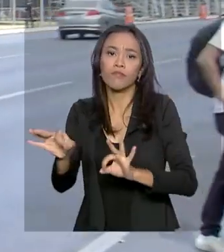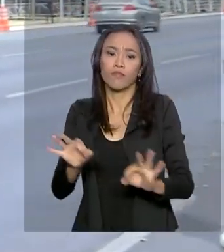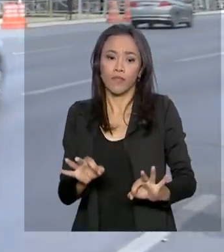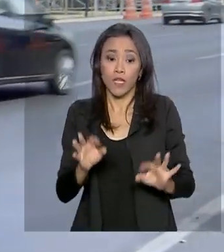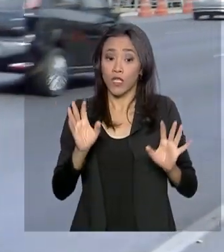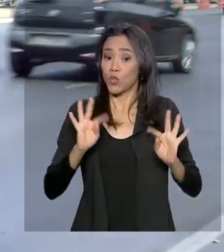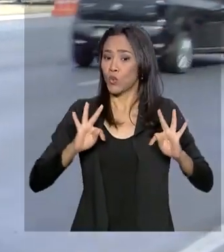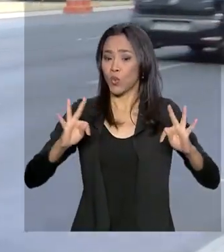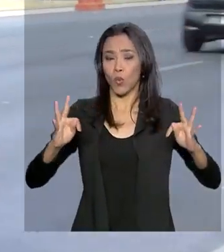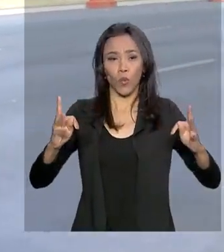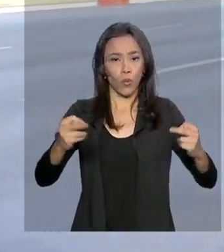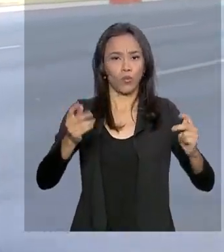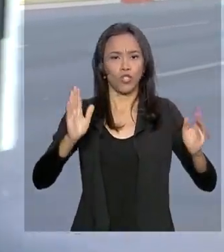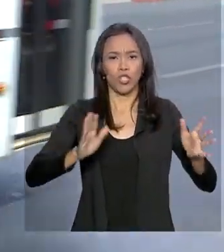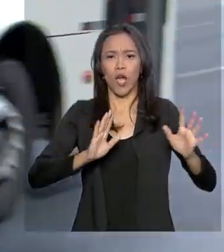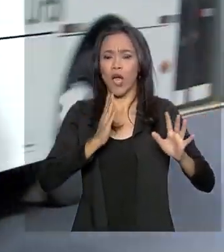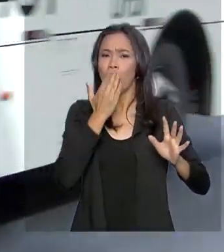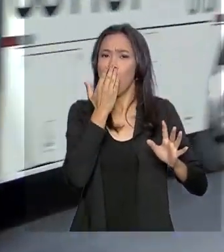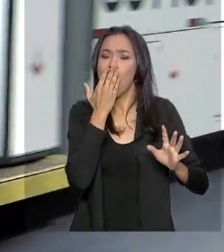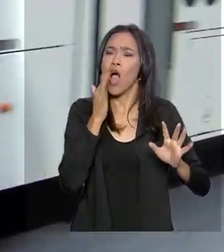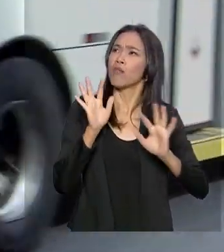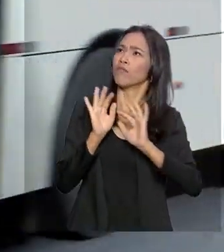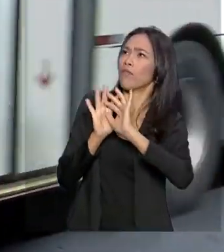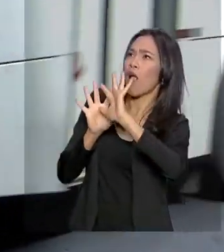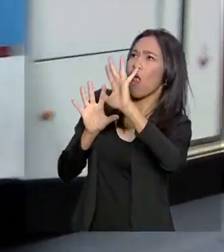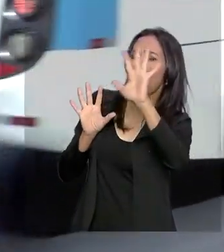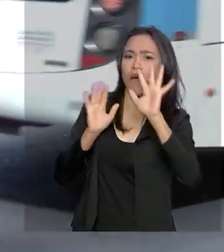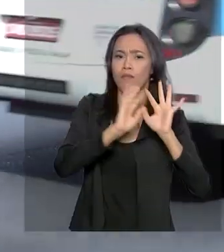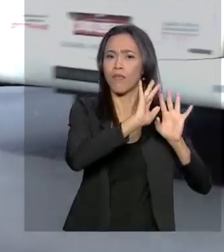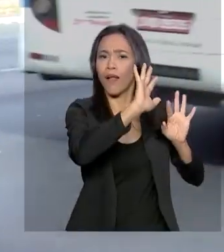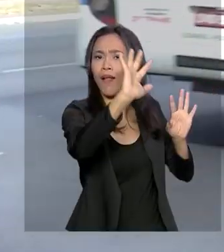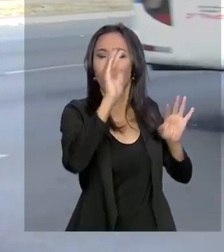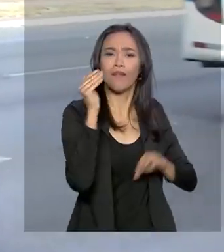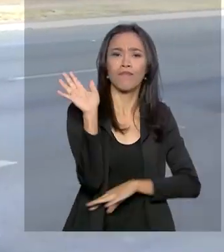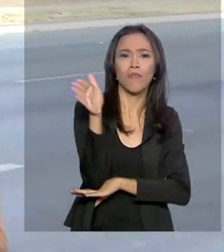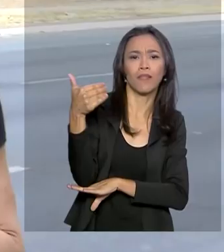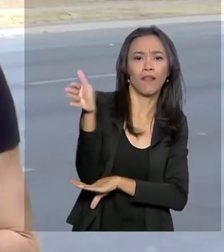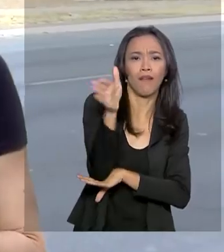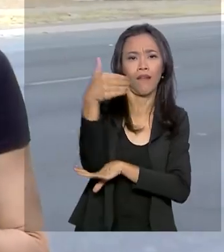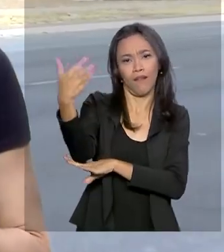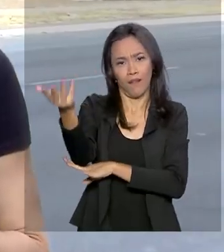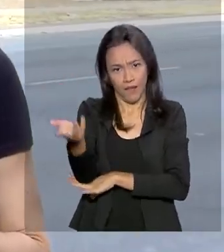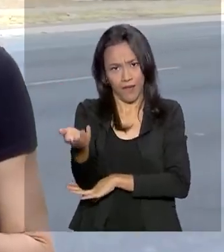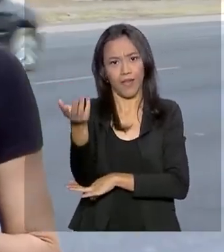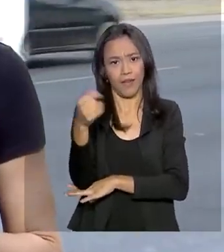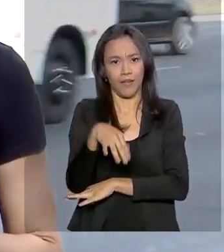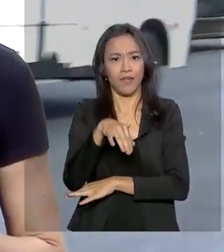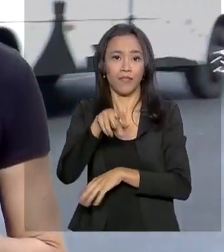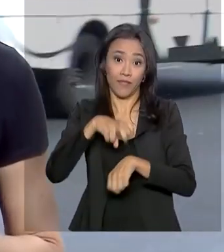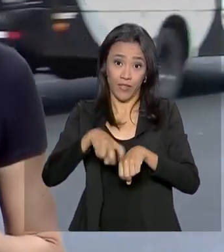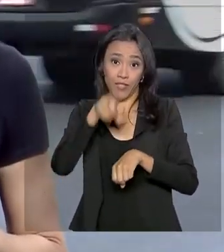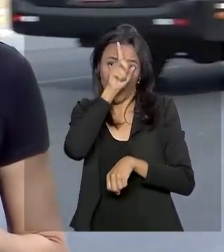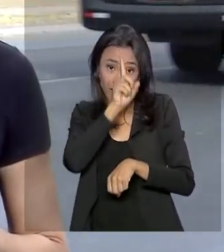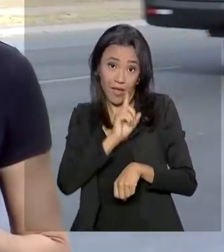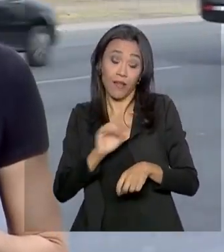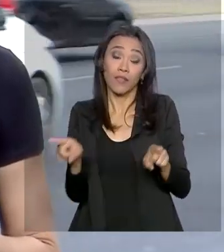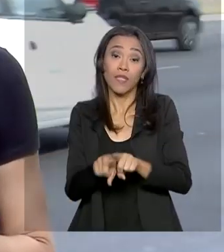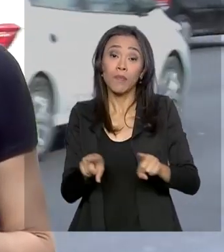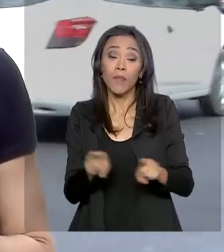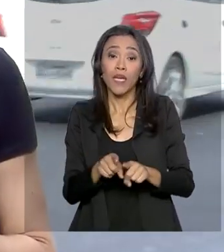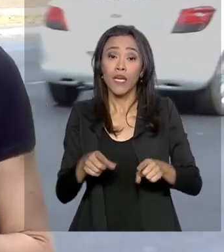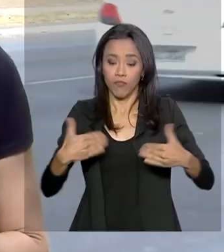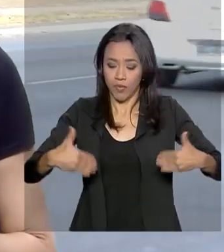já está toda decorada com aquelas bandeirolas em verde e amarelo. E os prédios dos